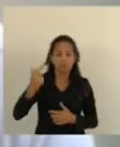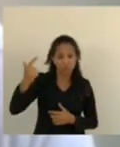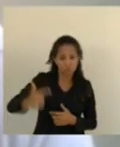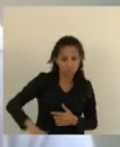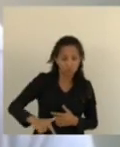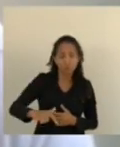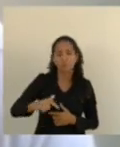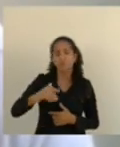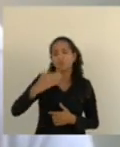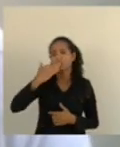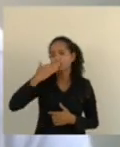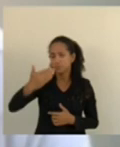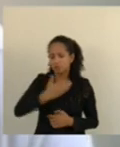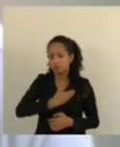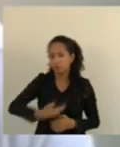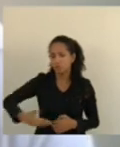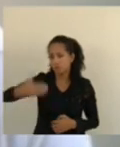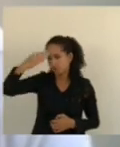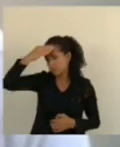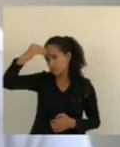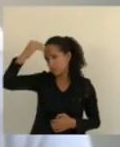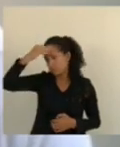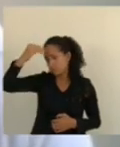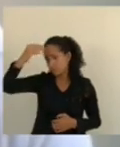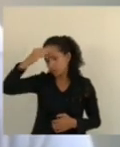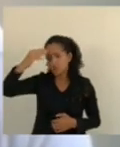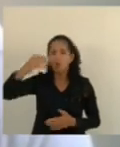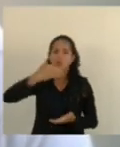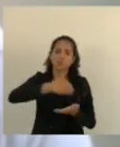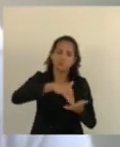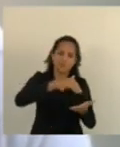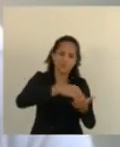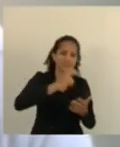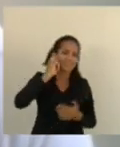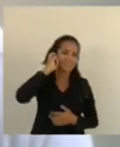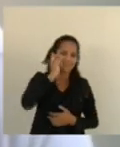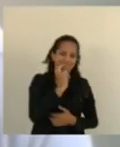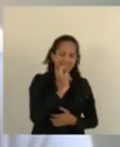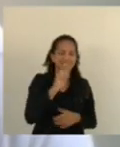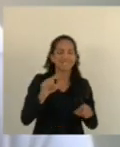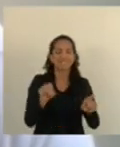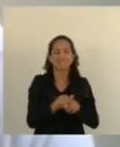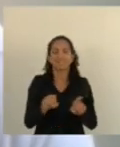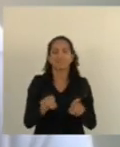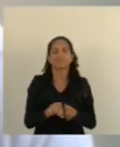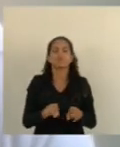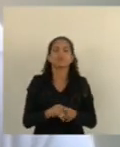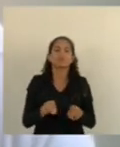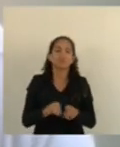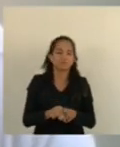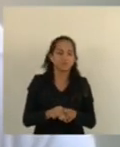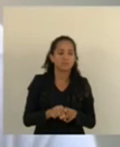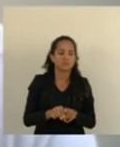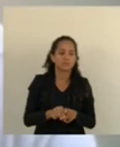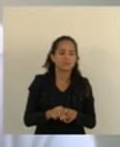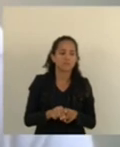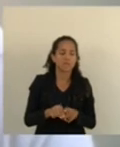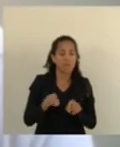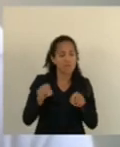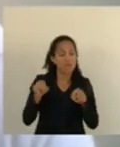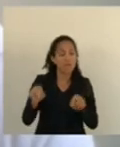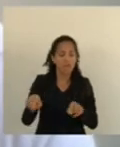uma vez, eu peço ao governador do Estado, secretário de Saúde, secretário Nélio, que avalie bem essa